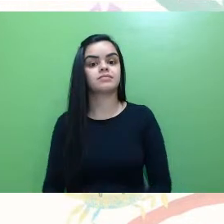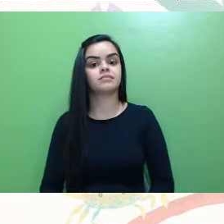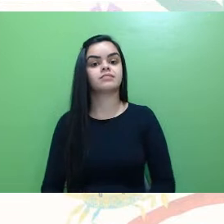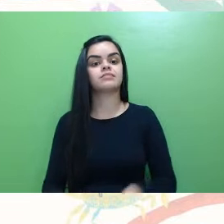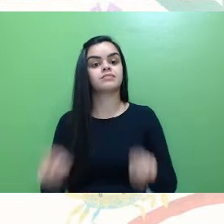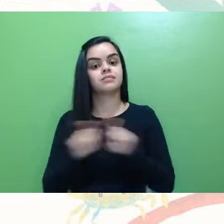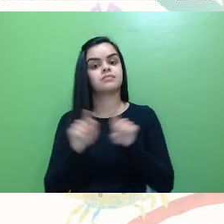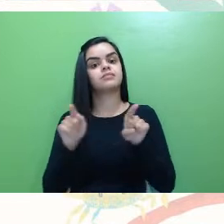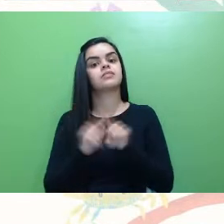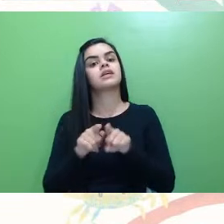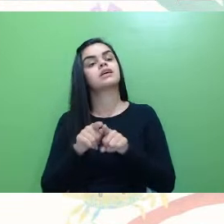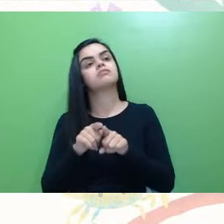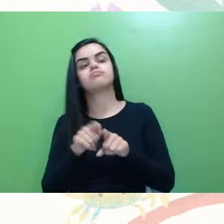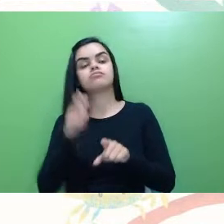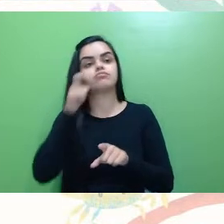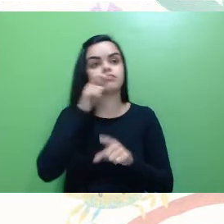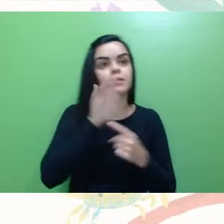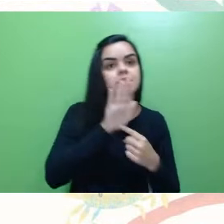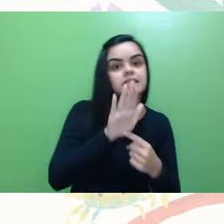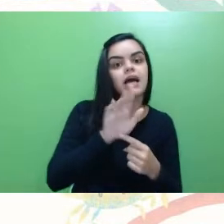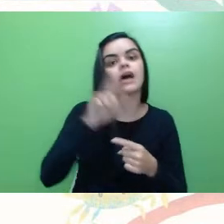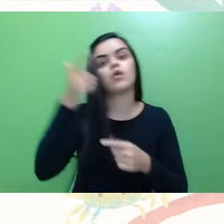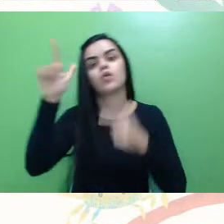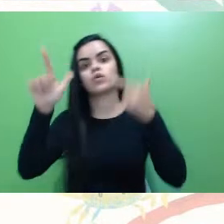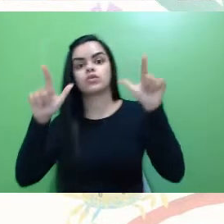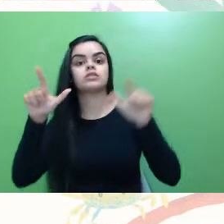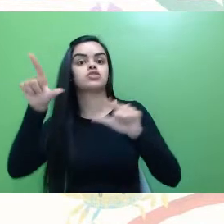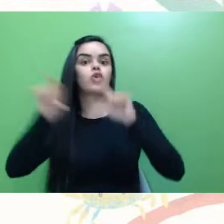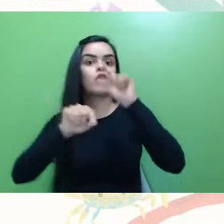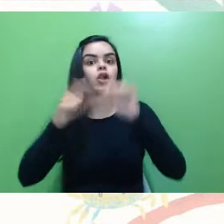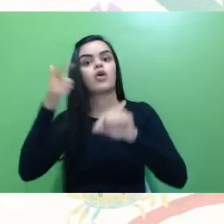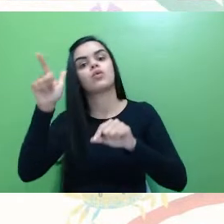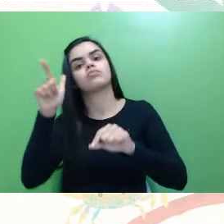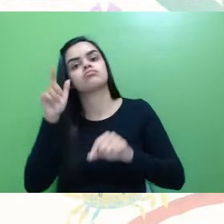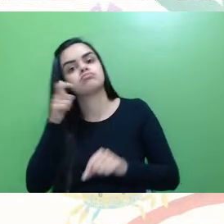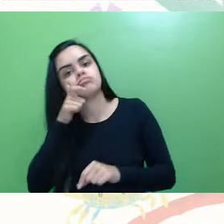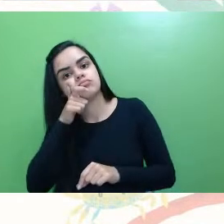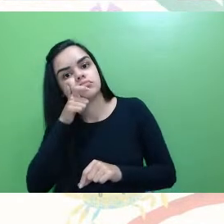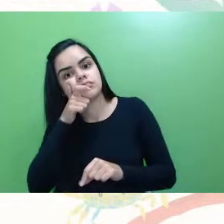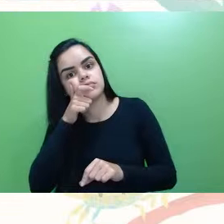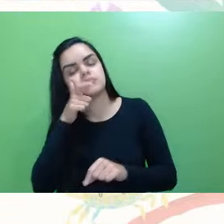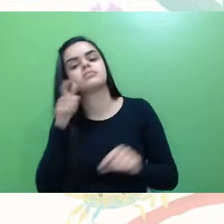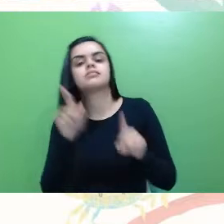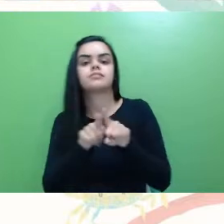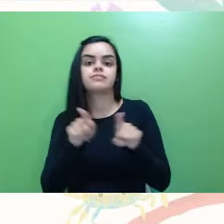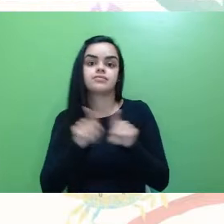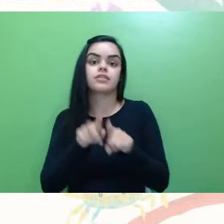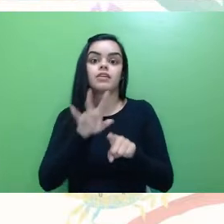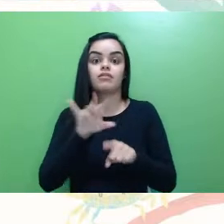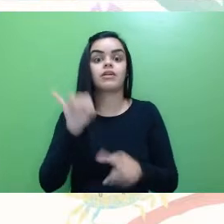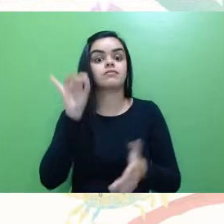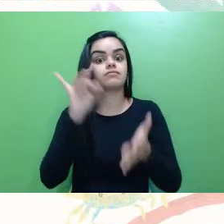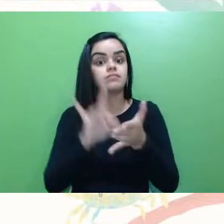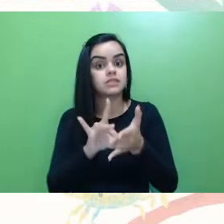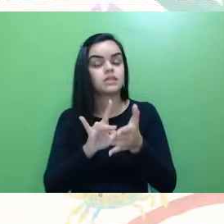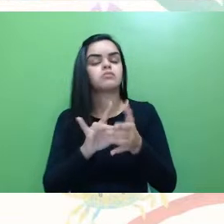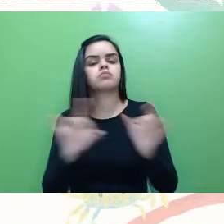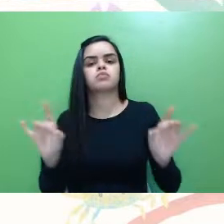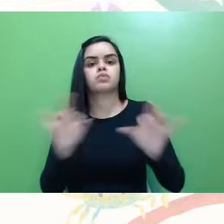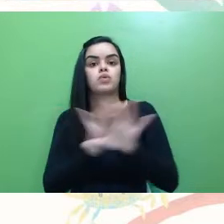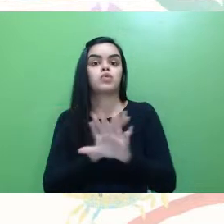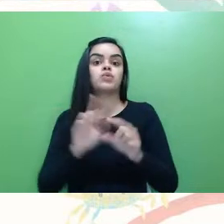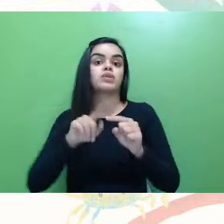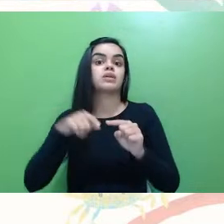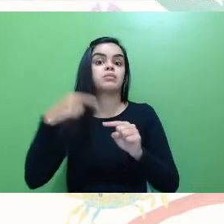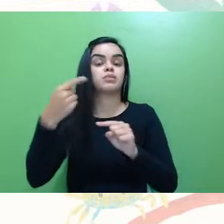assistir naquele e assim por diante. Mas isso tudo só vai estar disponível depois